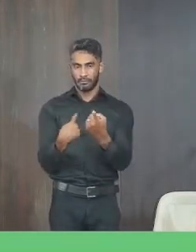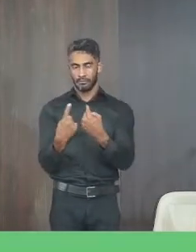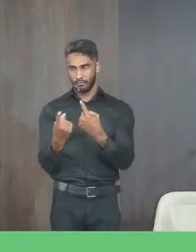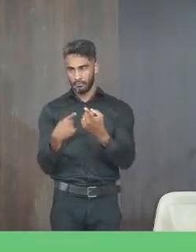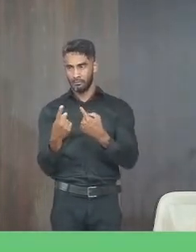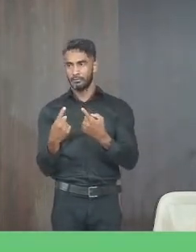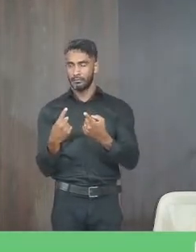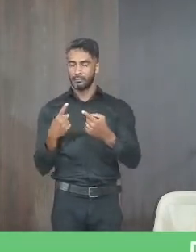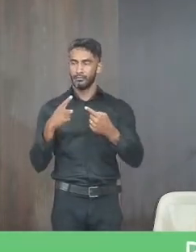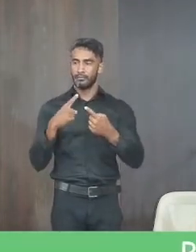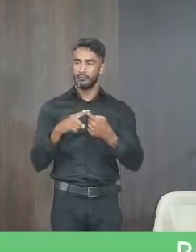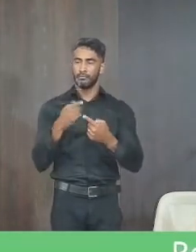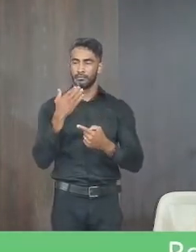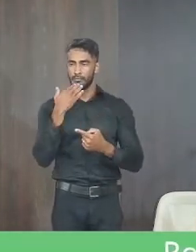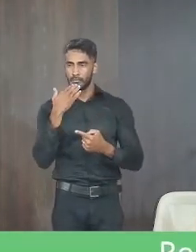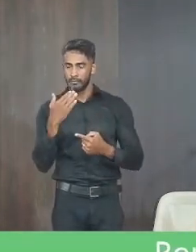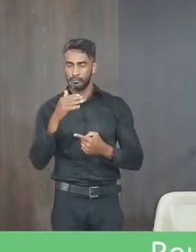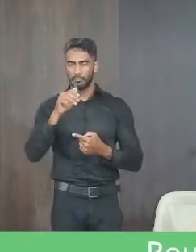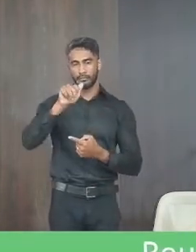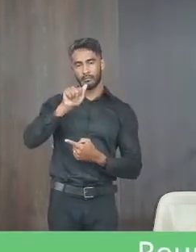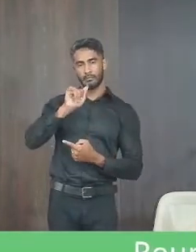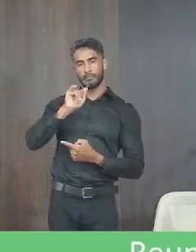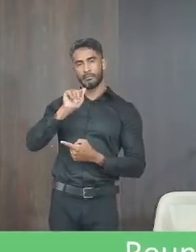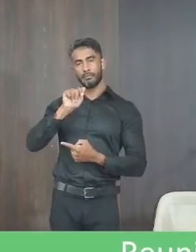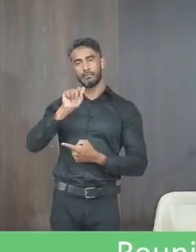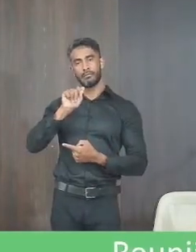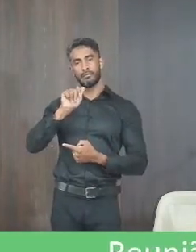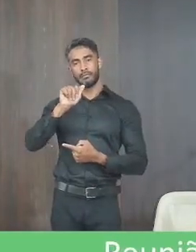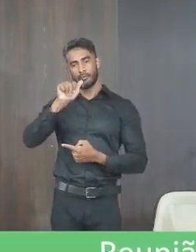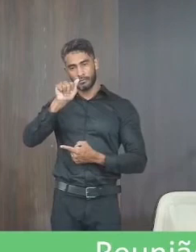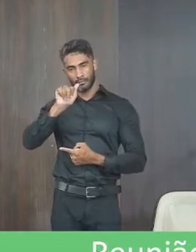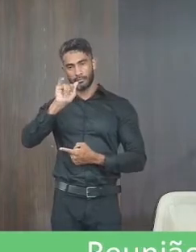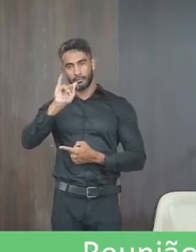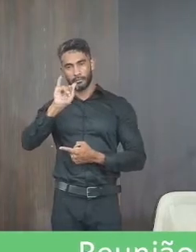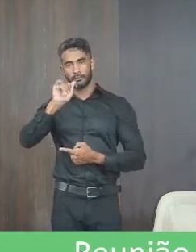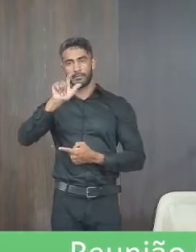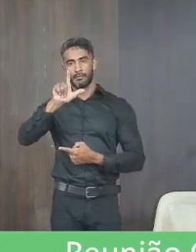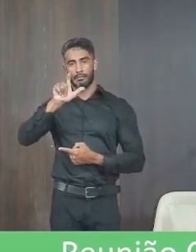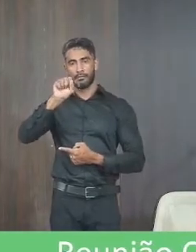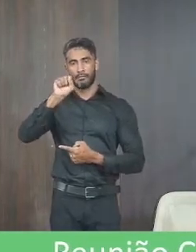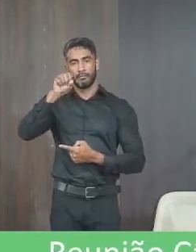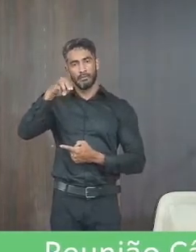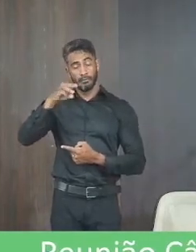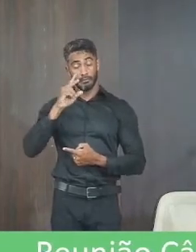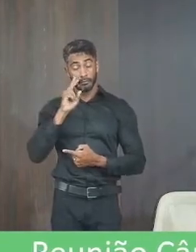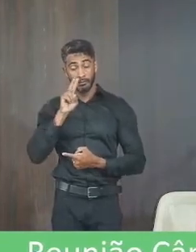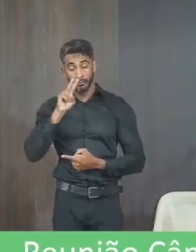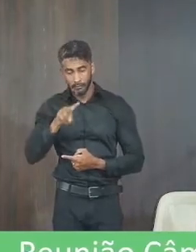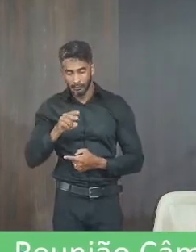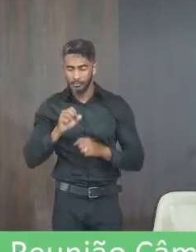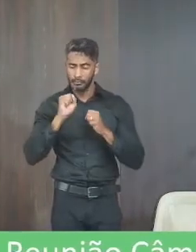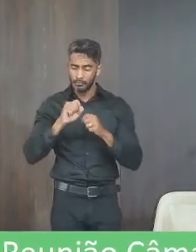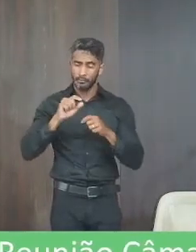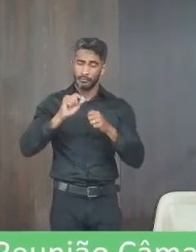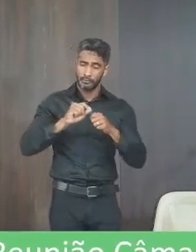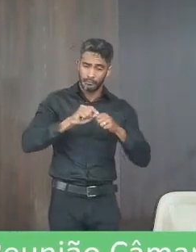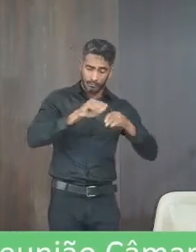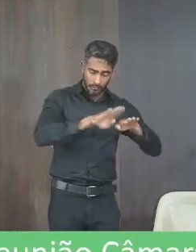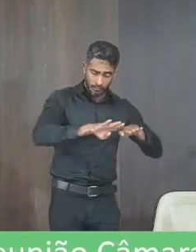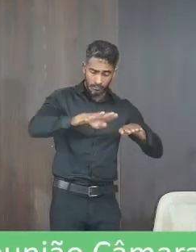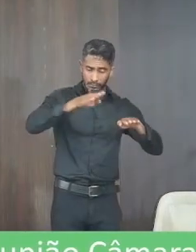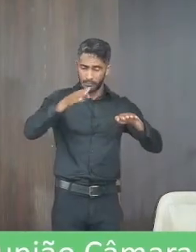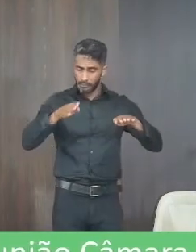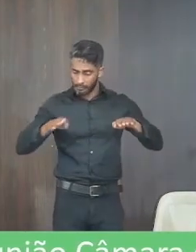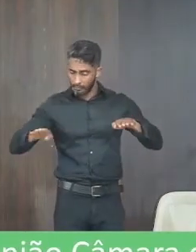eu estou aqui peço o senhor Ailson que dá uma olhada lá que possa colocar esse redutor de velocidade